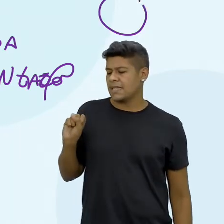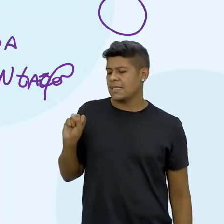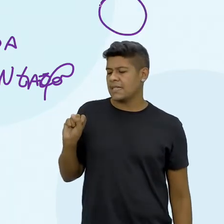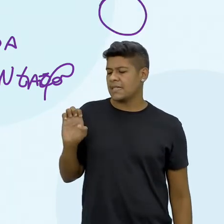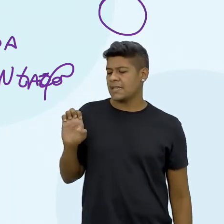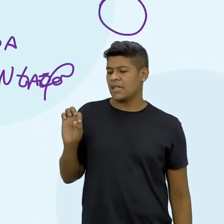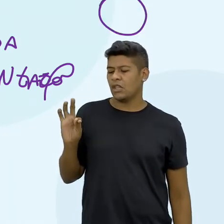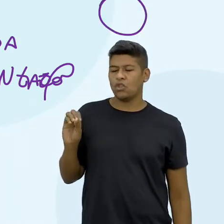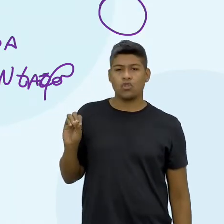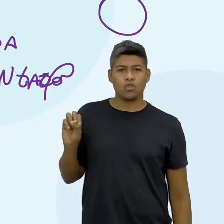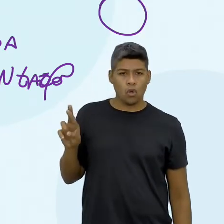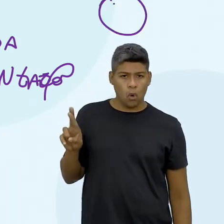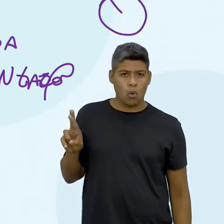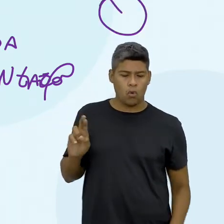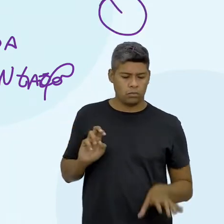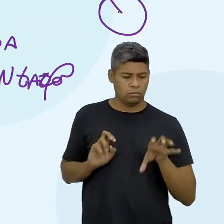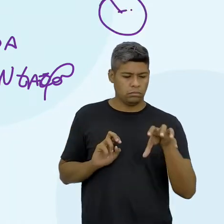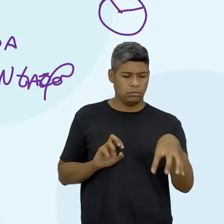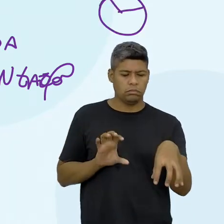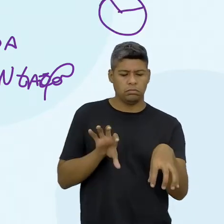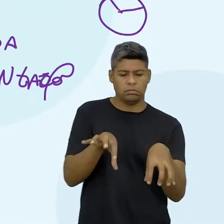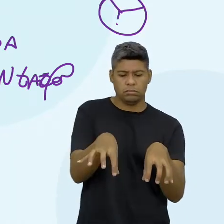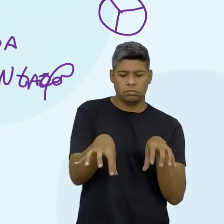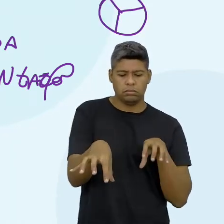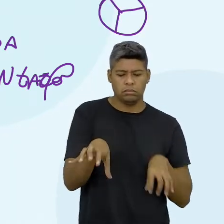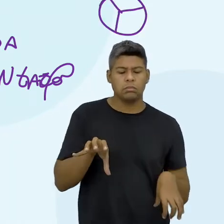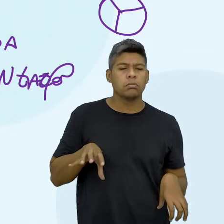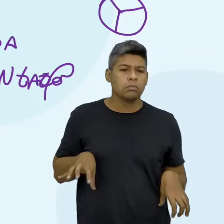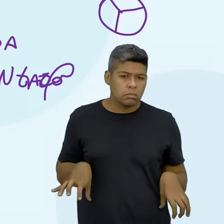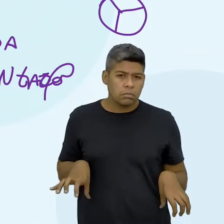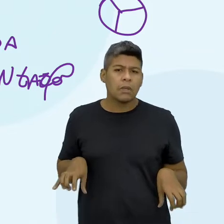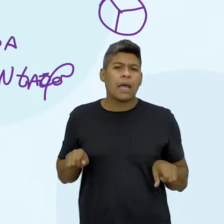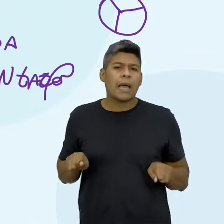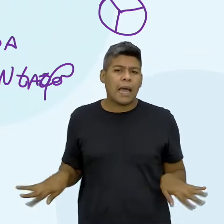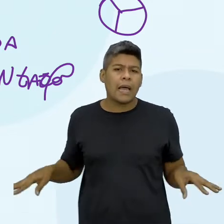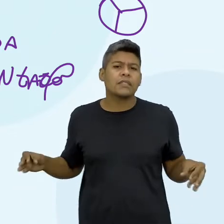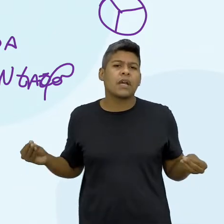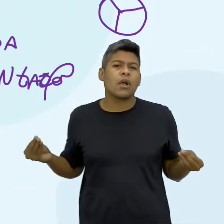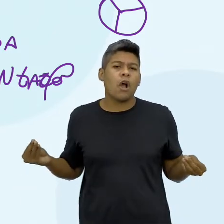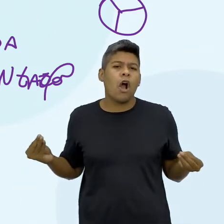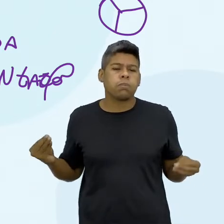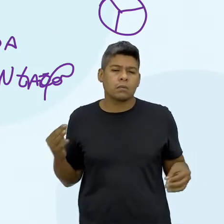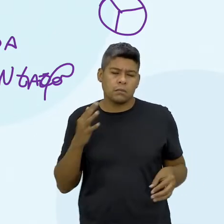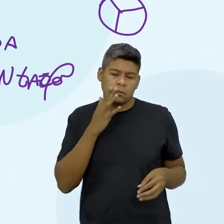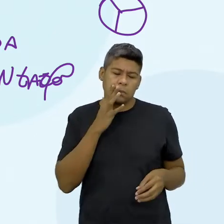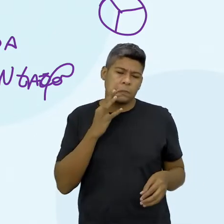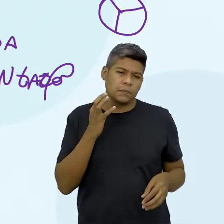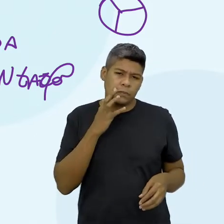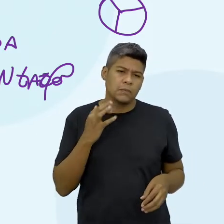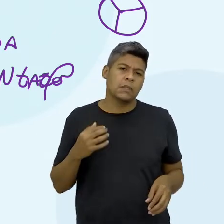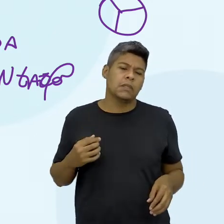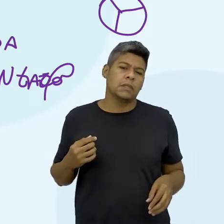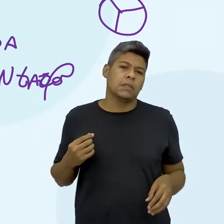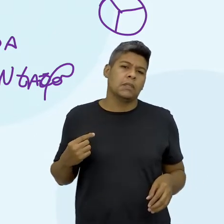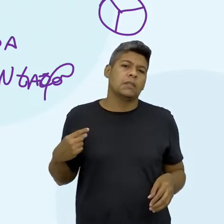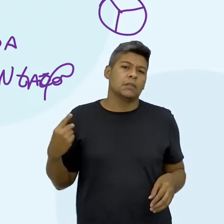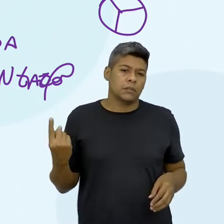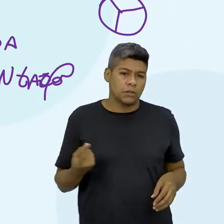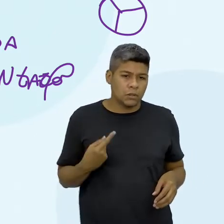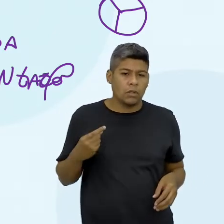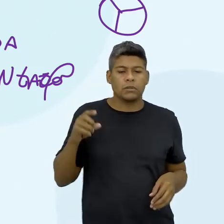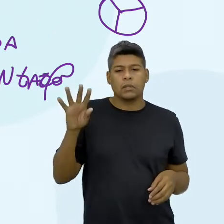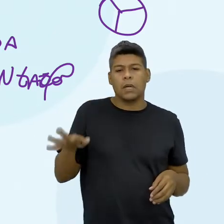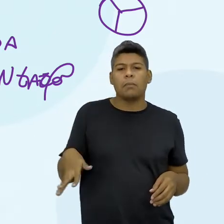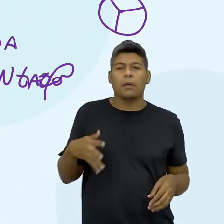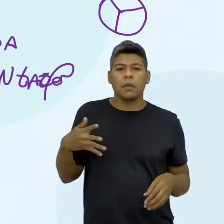quanto que a gente gastava aí com as com as coisas que tinha lá na nossa na nossa